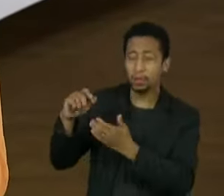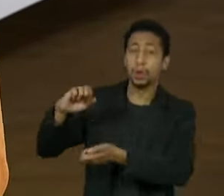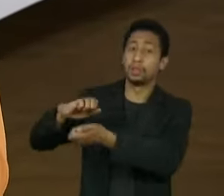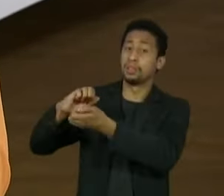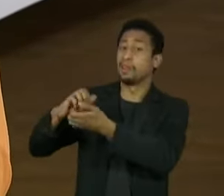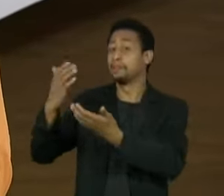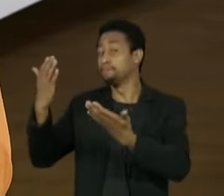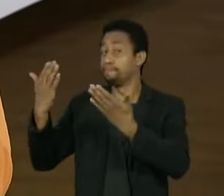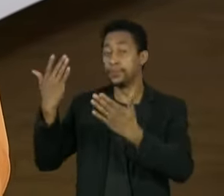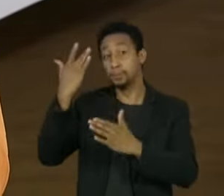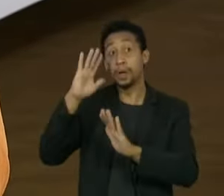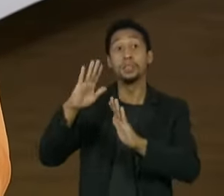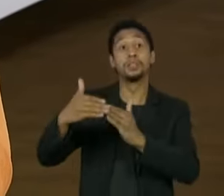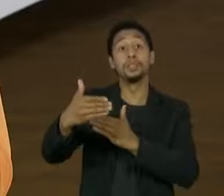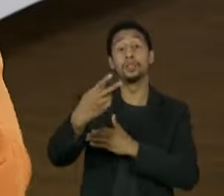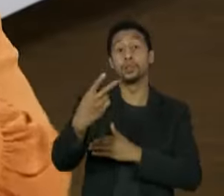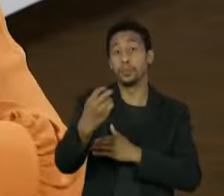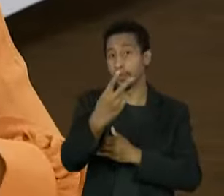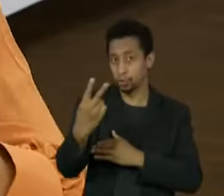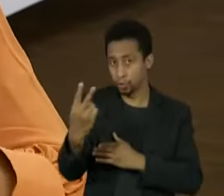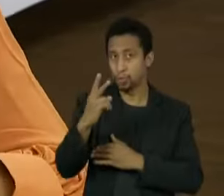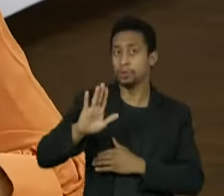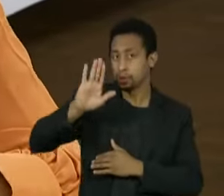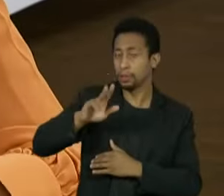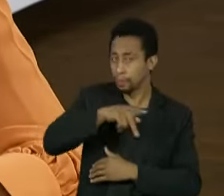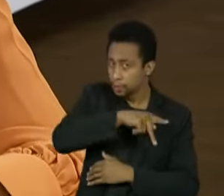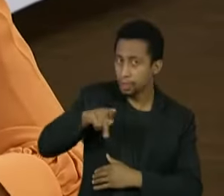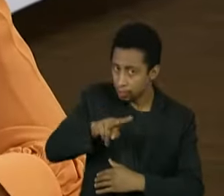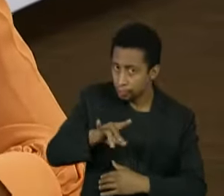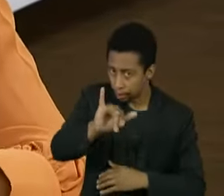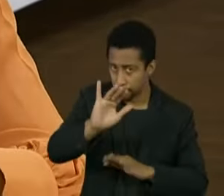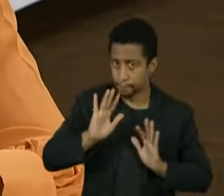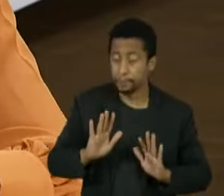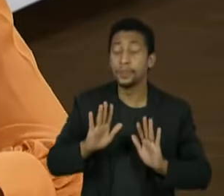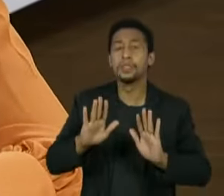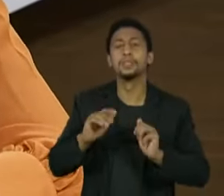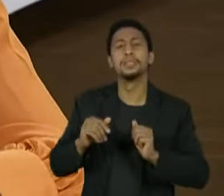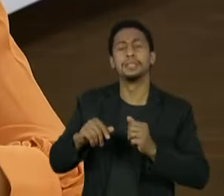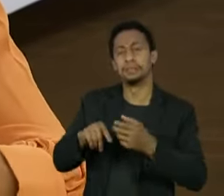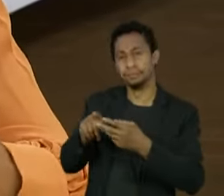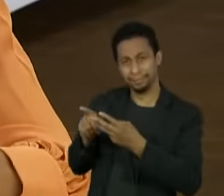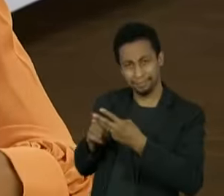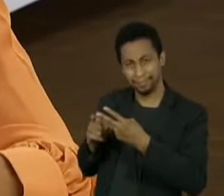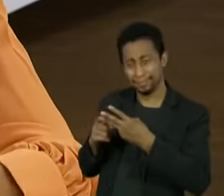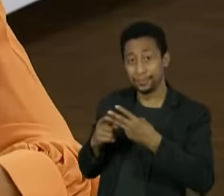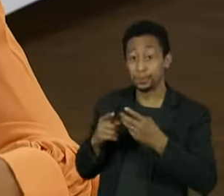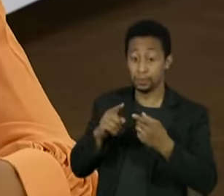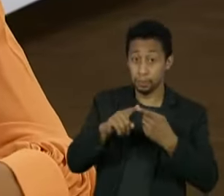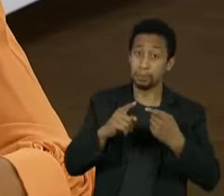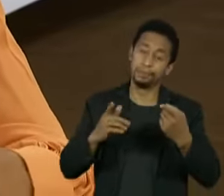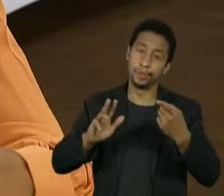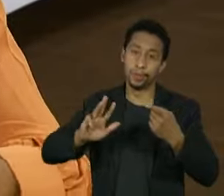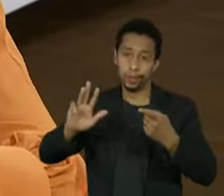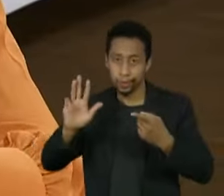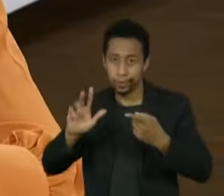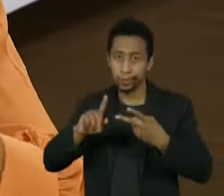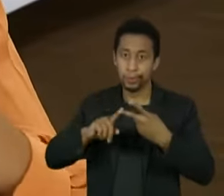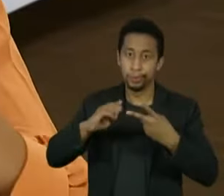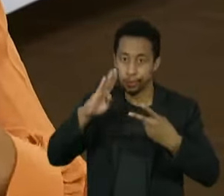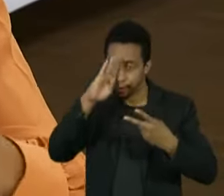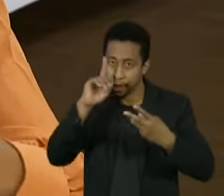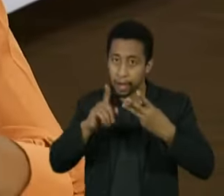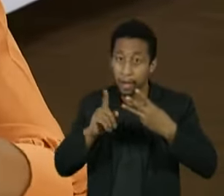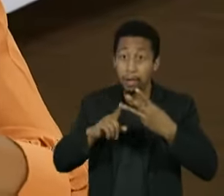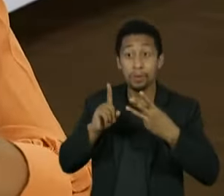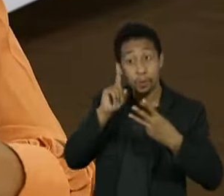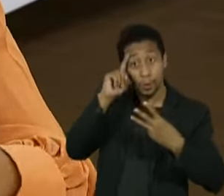eleições presidenciais de 2022. A minha pergunta é, há espaço para essa terceira via? O que esse nome deve procurar nessa